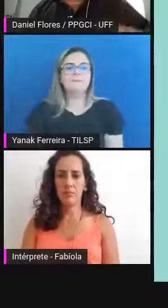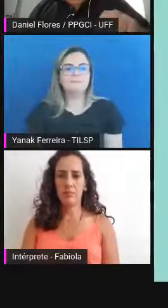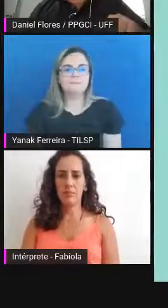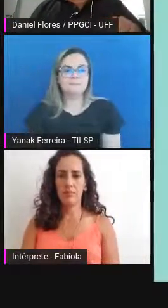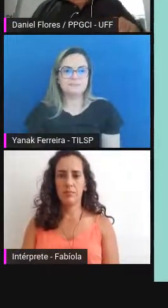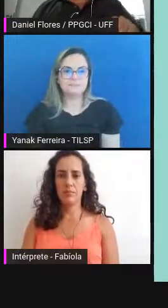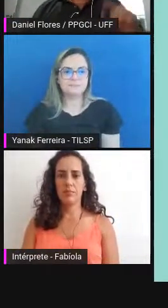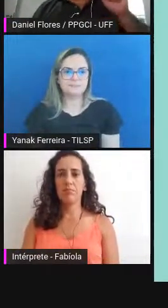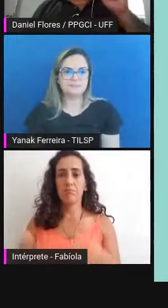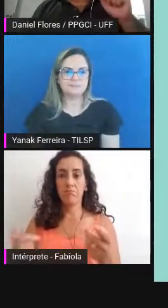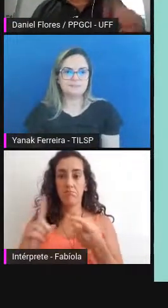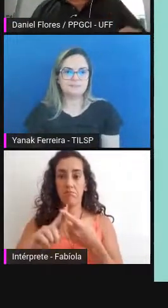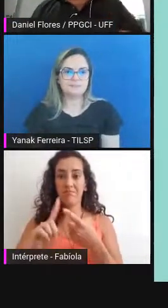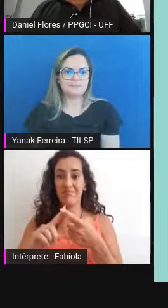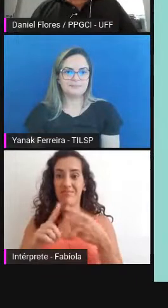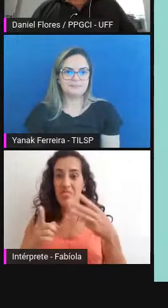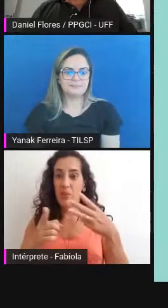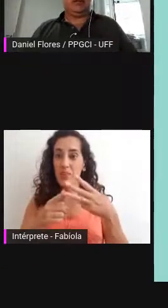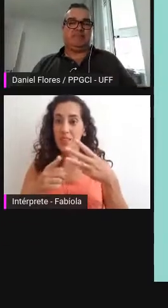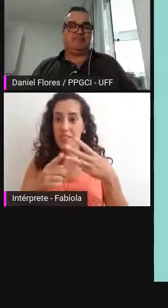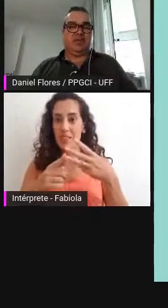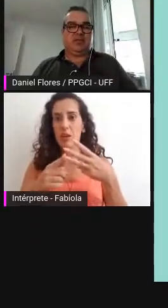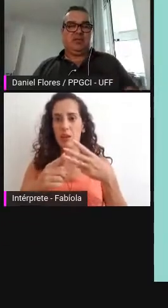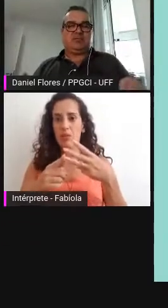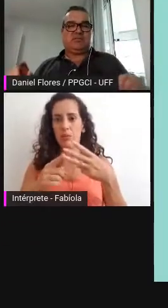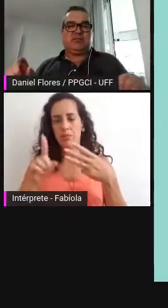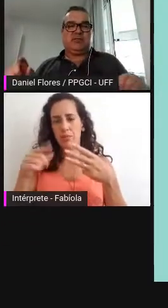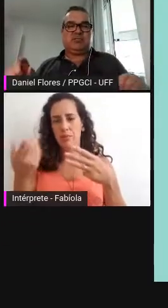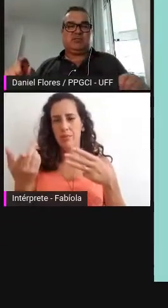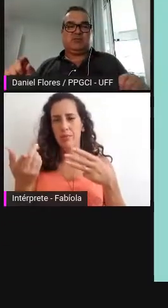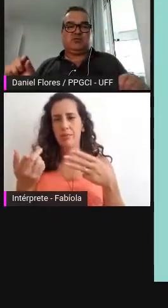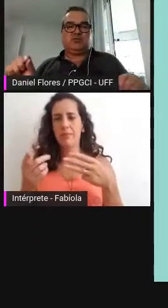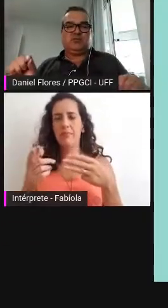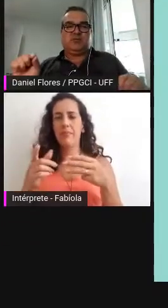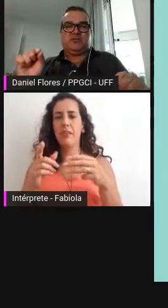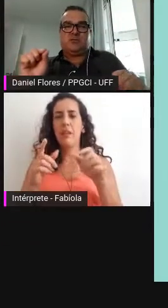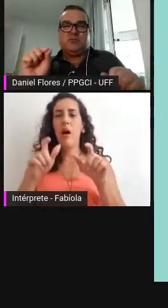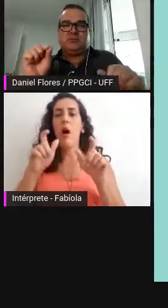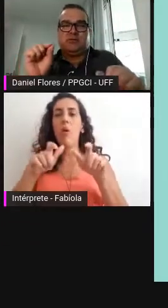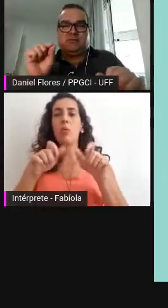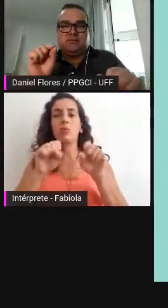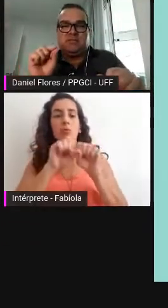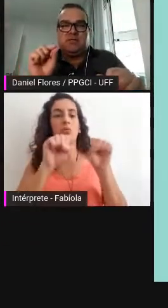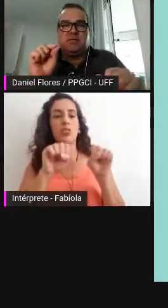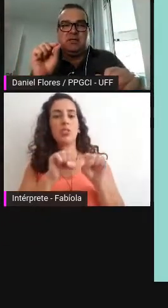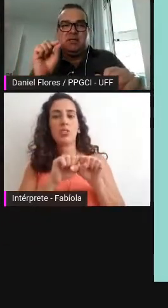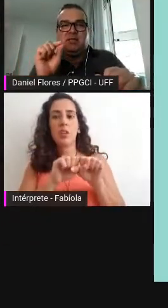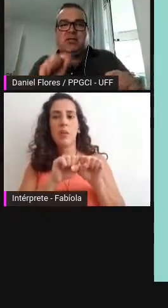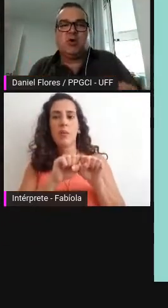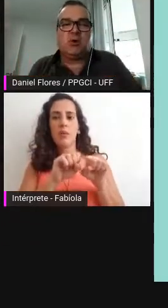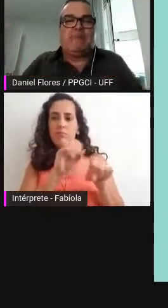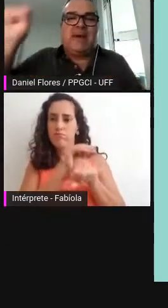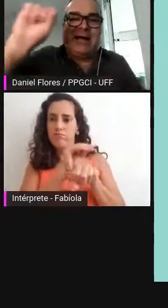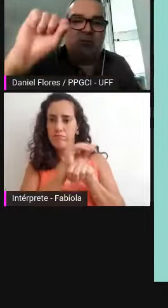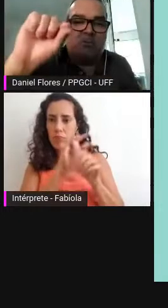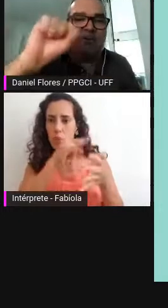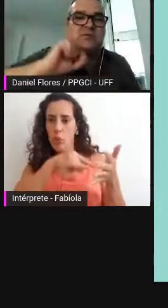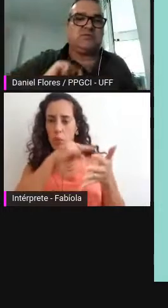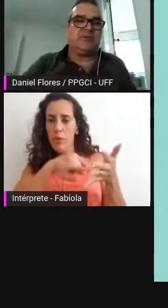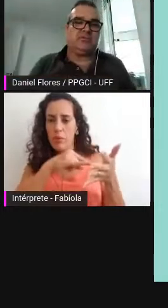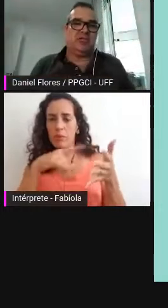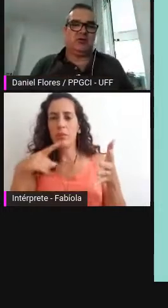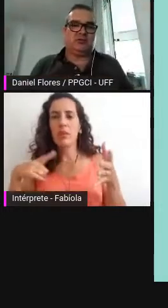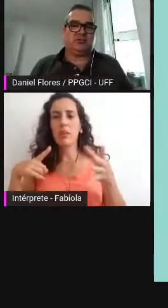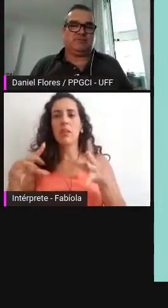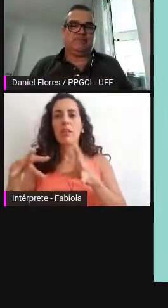terceira ou o terceiro cenário em que o sistema de gestão de documentos é como se ele fosse englobado